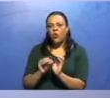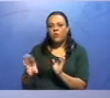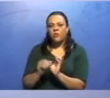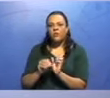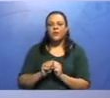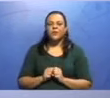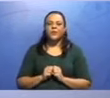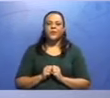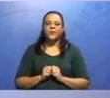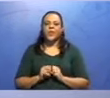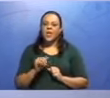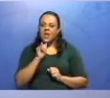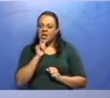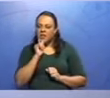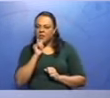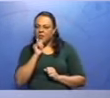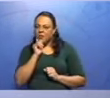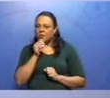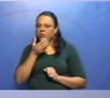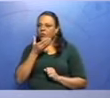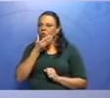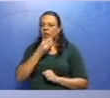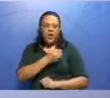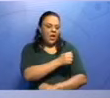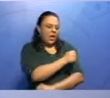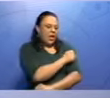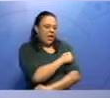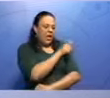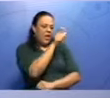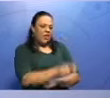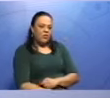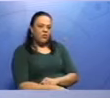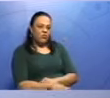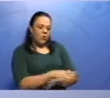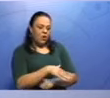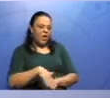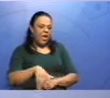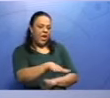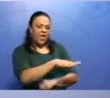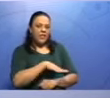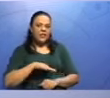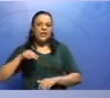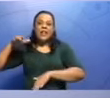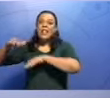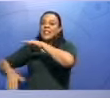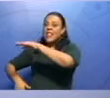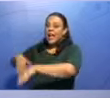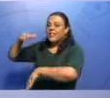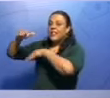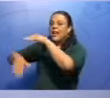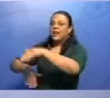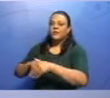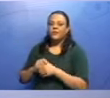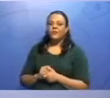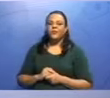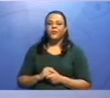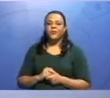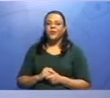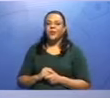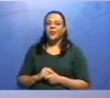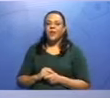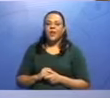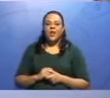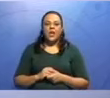Olha lá, os alunos nadaram. A minha frase, tá boa, eu tenho um verbo intransitivo, verbo de movimento aqui. Mas se eu falo, eles